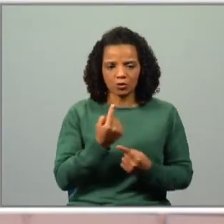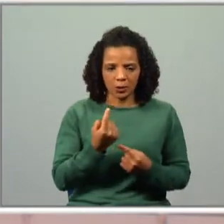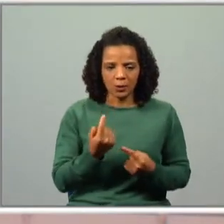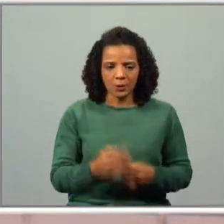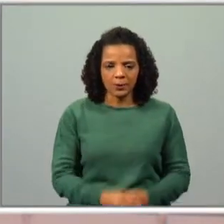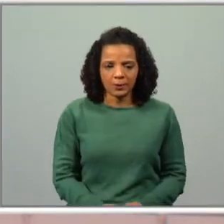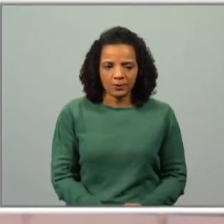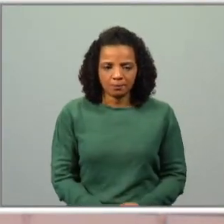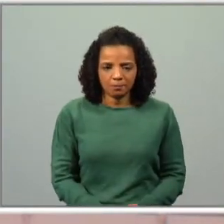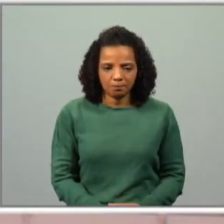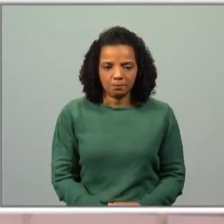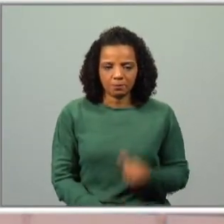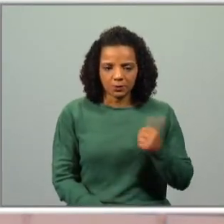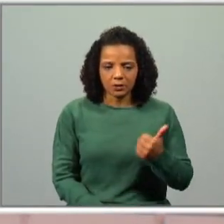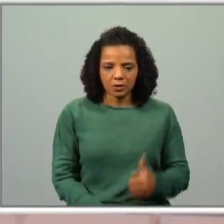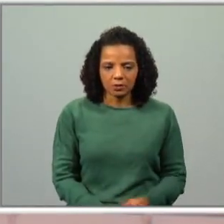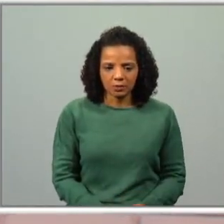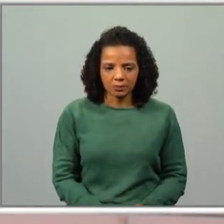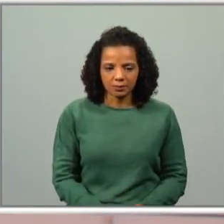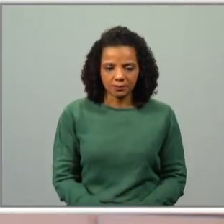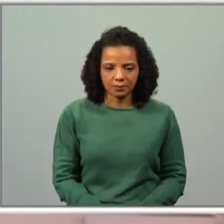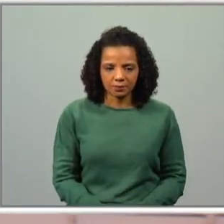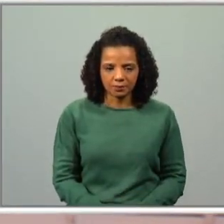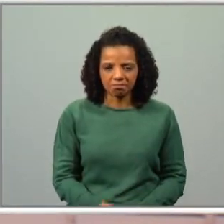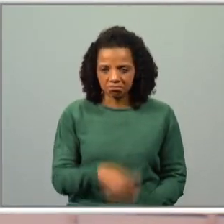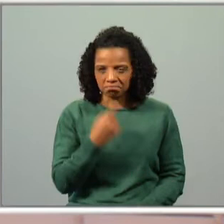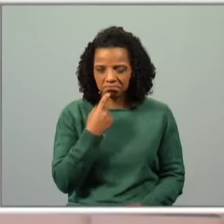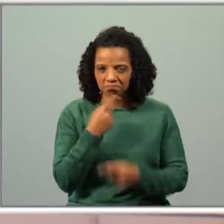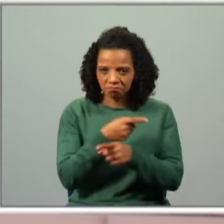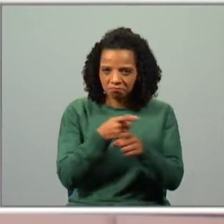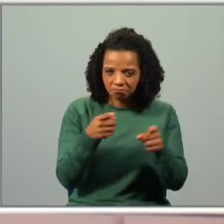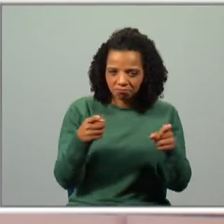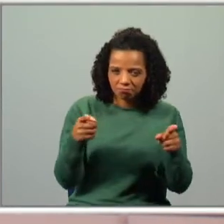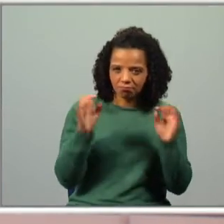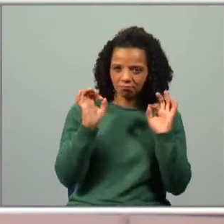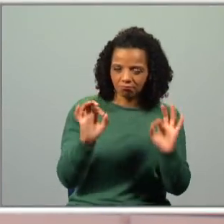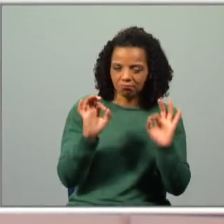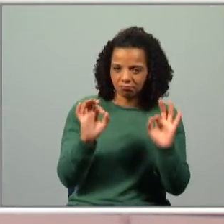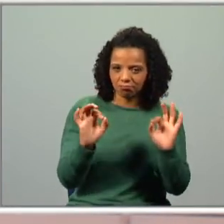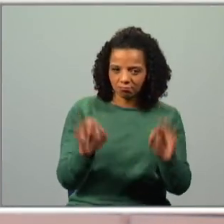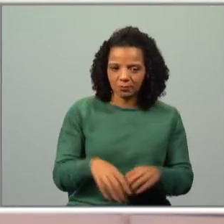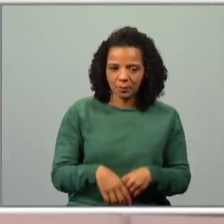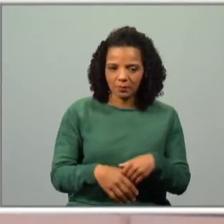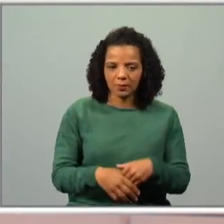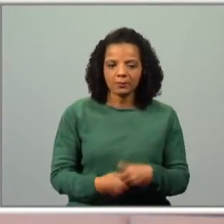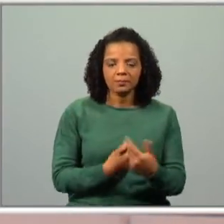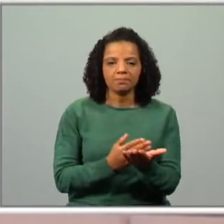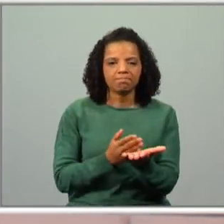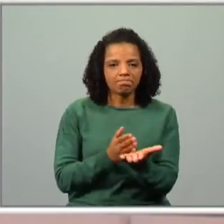tínhamos em branco. Certo? Boa. Já percebi que vocês estão cinco estrelas. Vamos continuar.